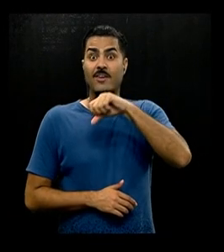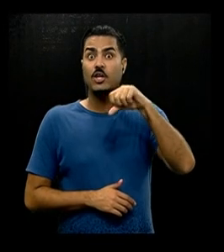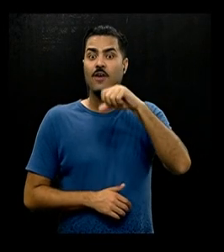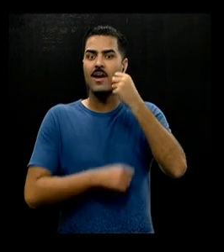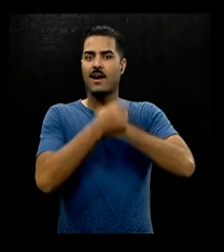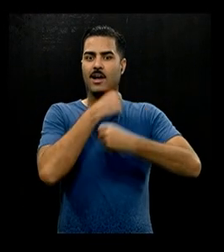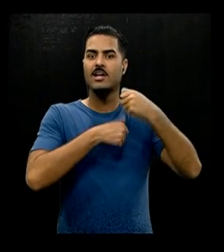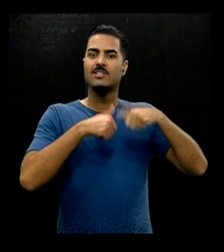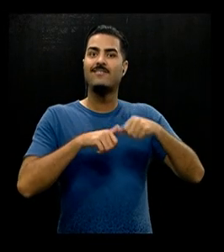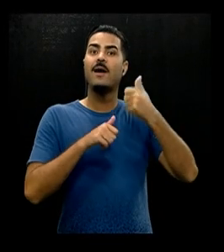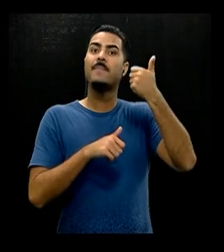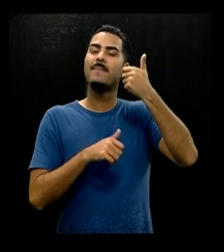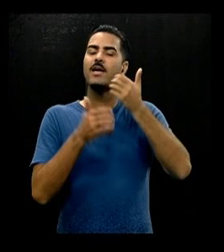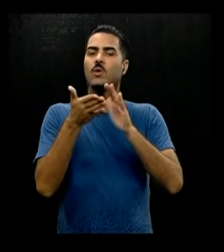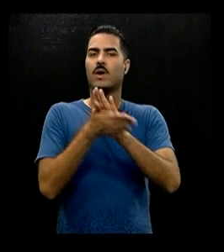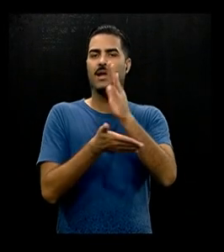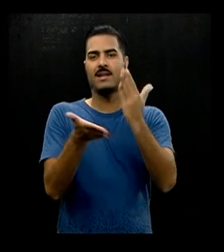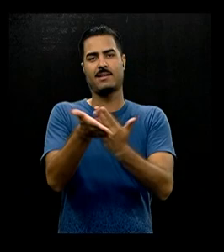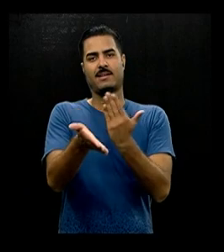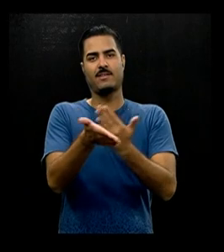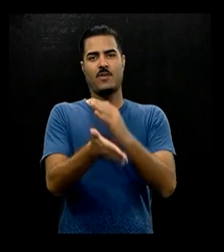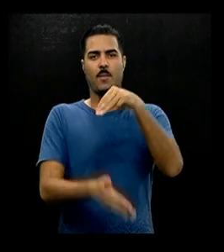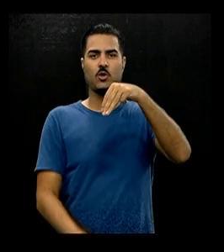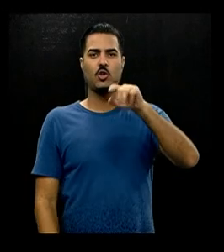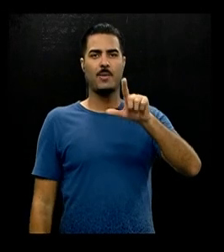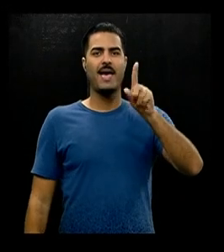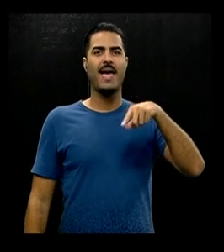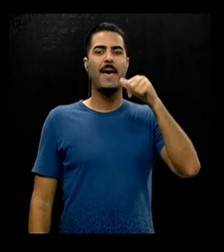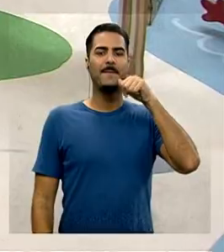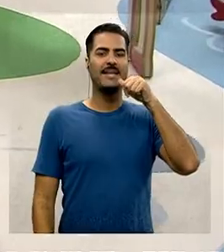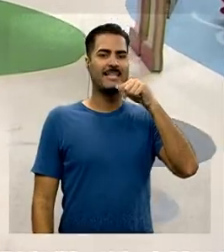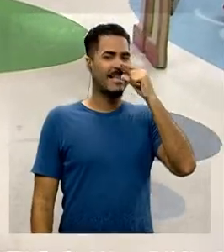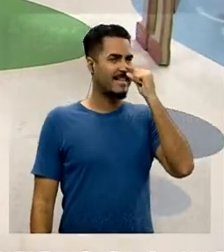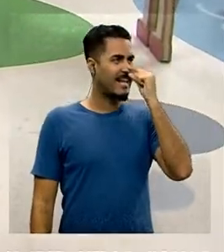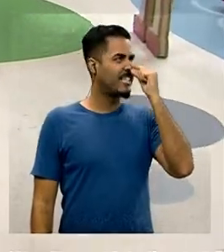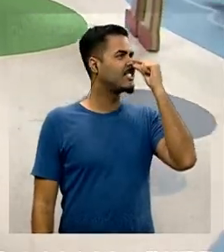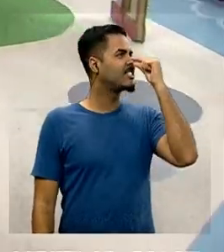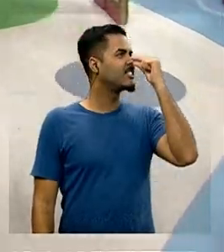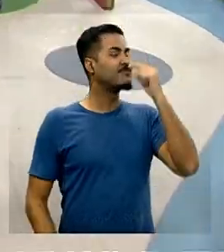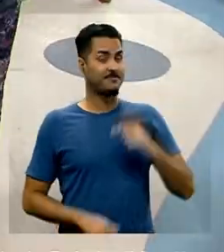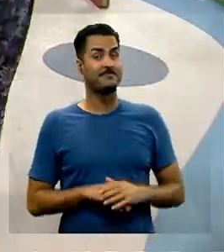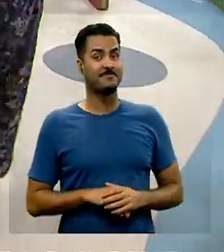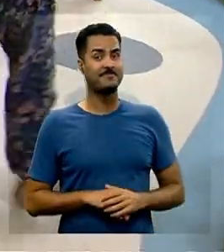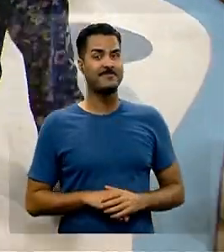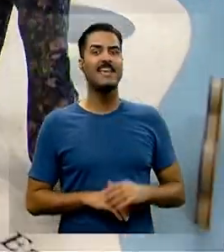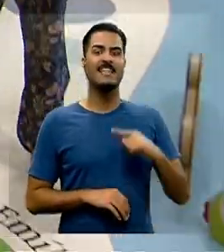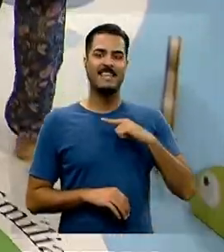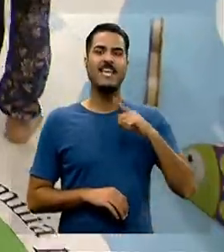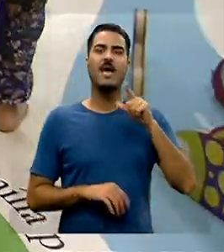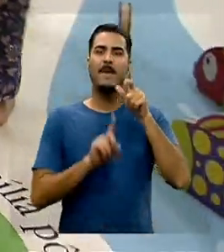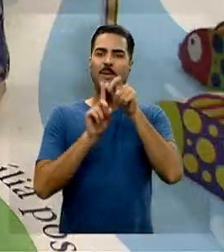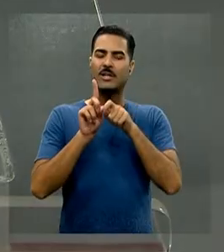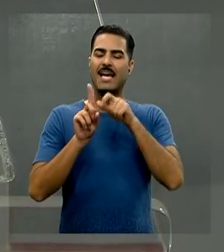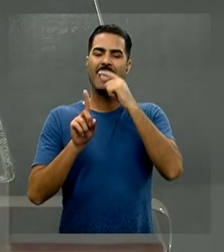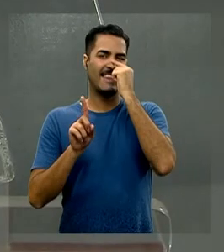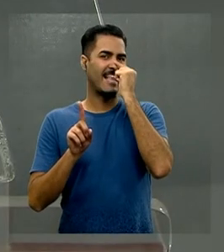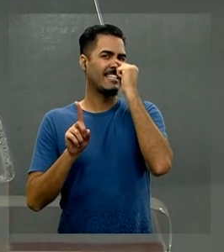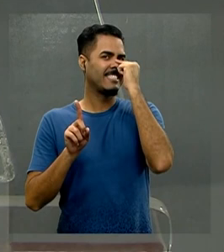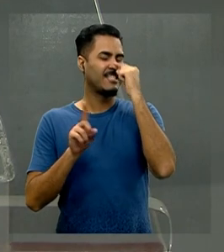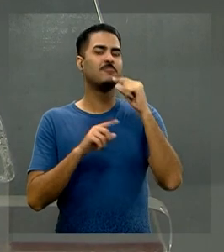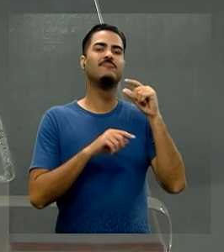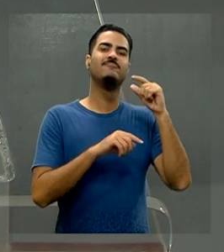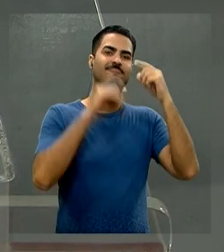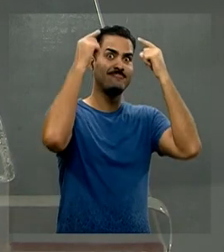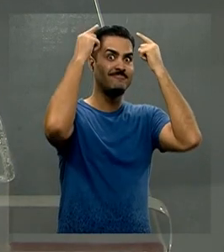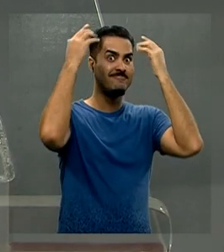livro infantil de Monteiro Lobato, A Menina do Narizinho Arrebitado, que apresenta as personagens Narizinho e Emília. A história